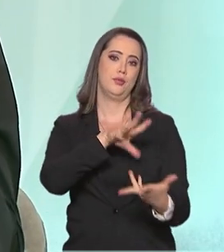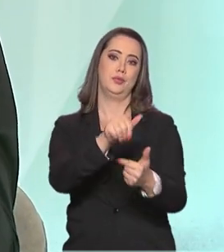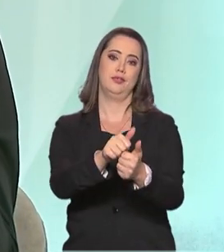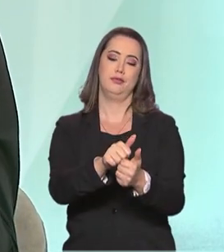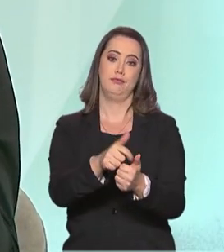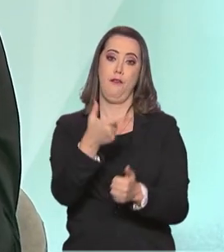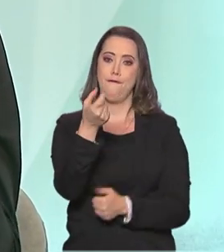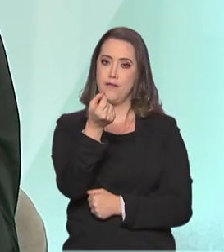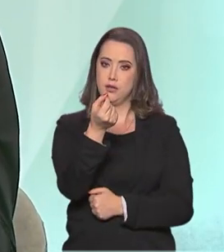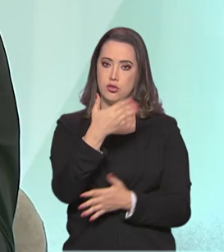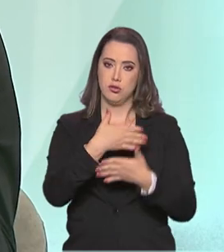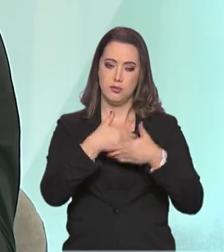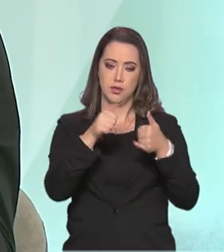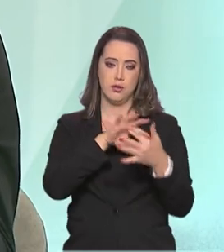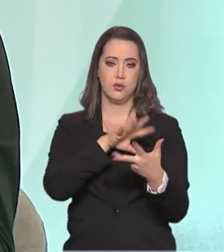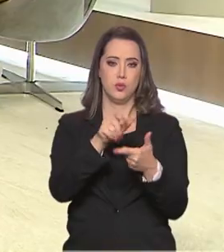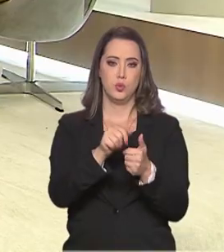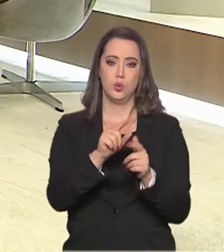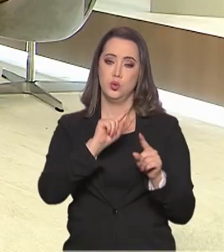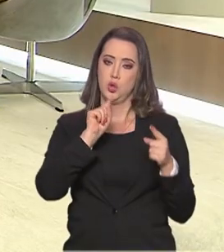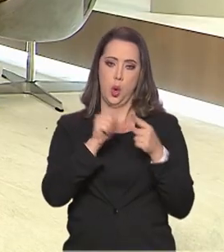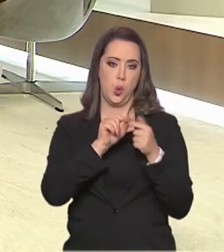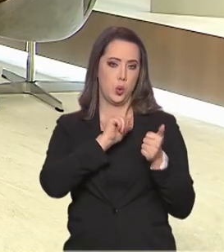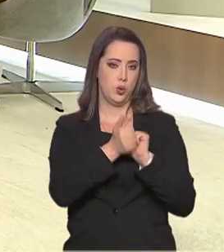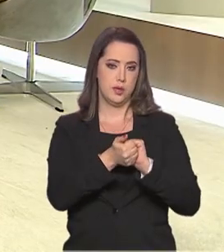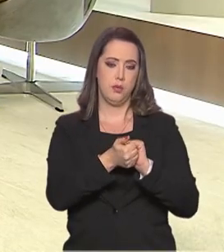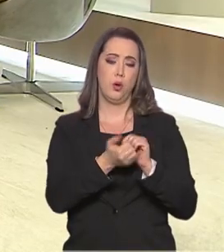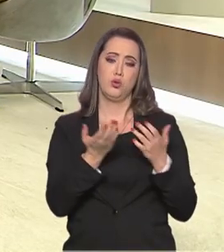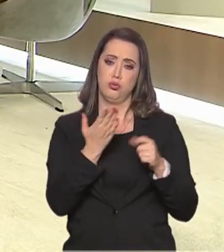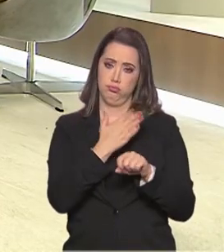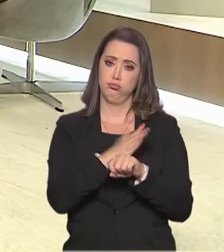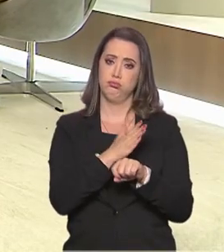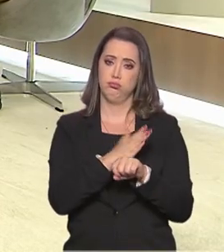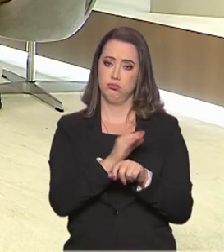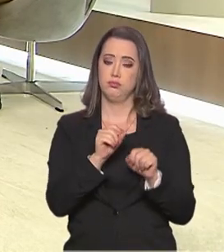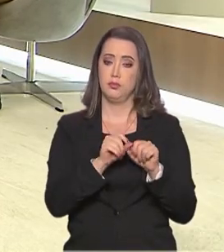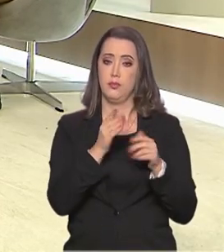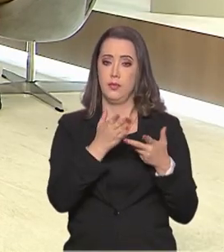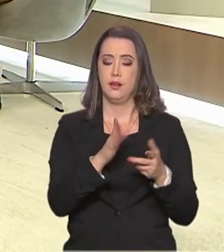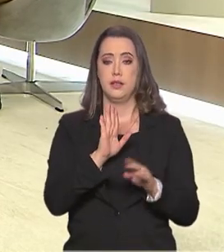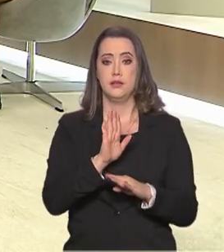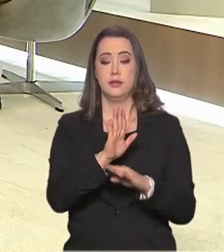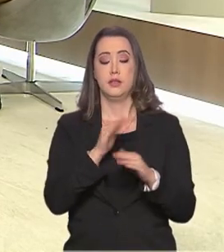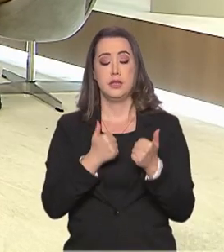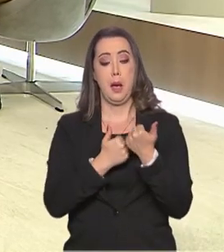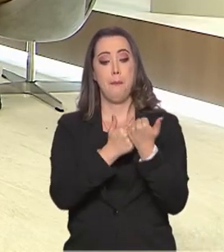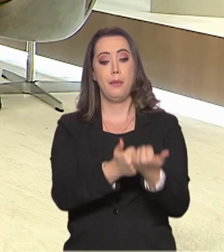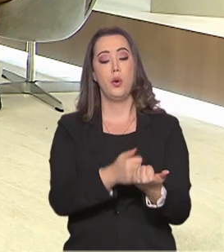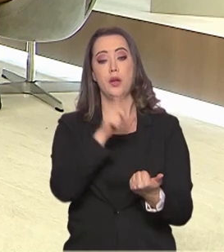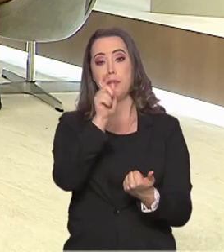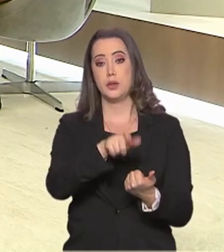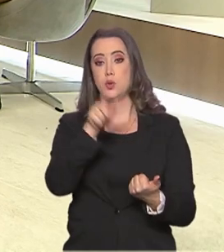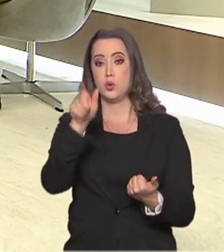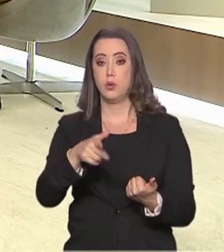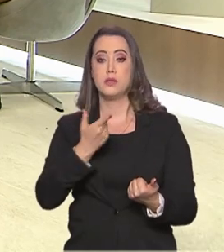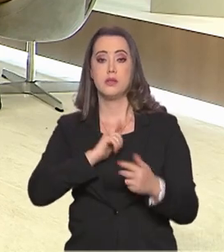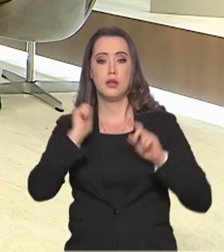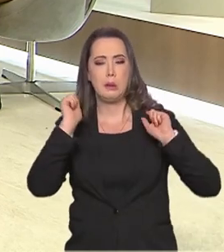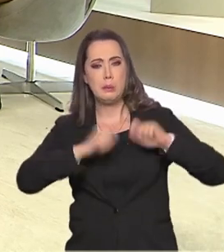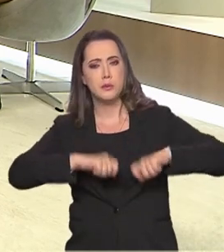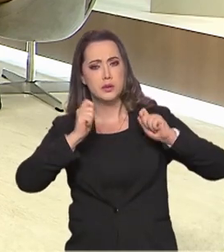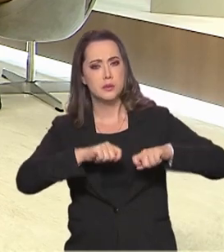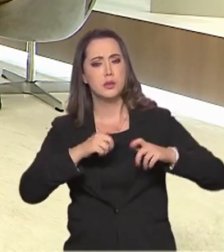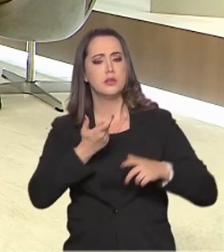da sua categoria ou sua modalidade. E esse, em especial, beneficia atletas que têm potencialidade